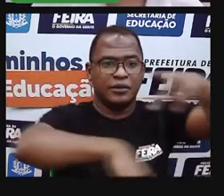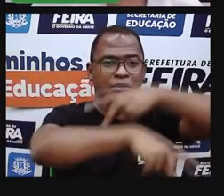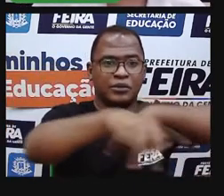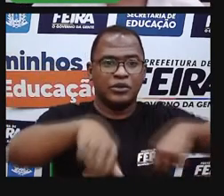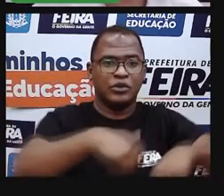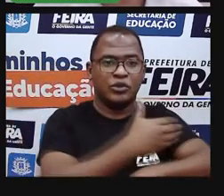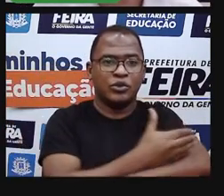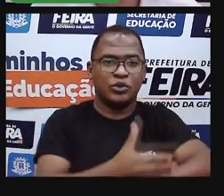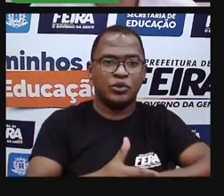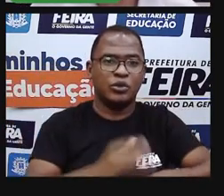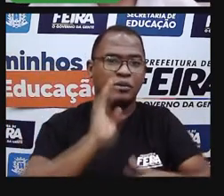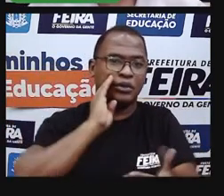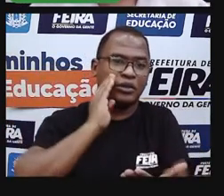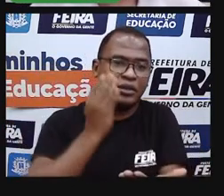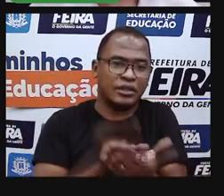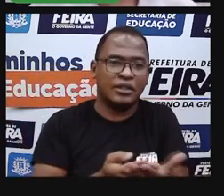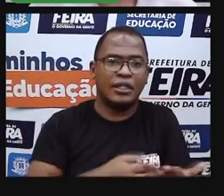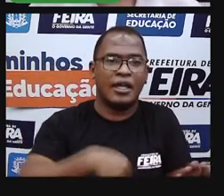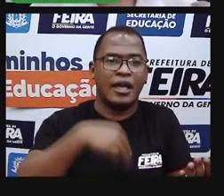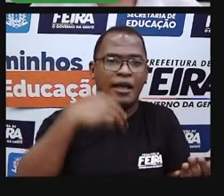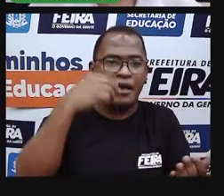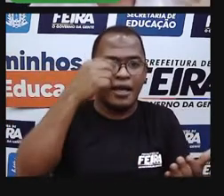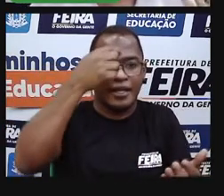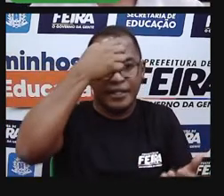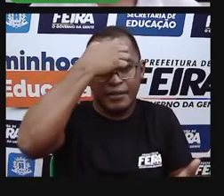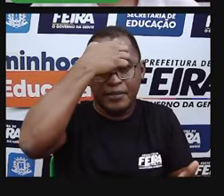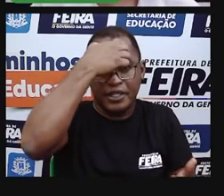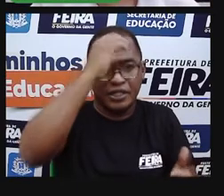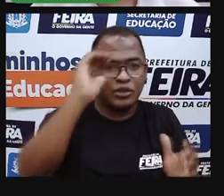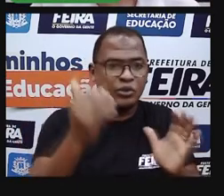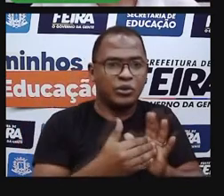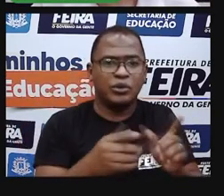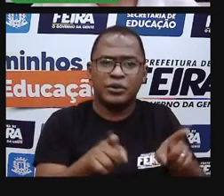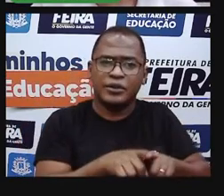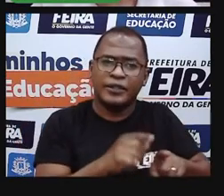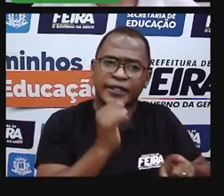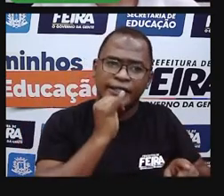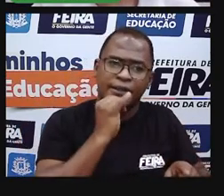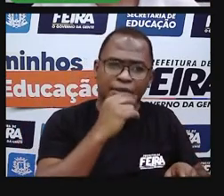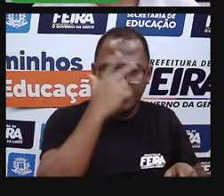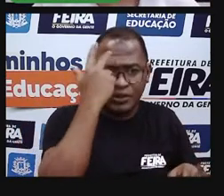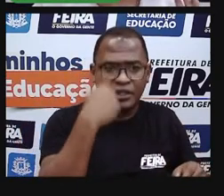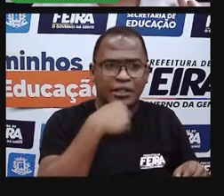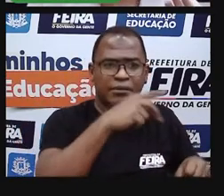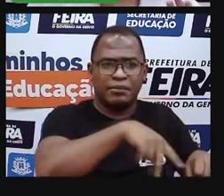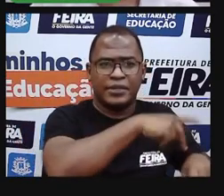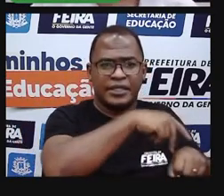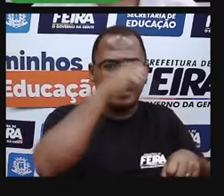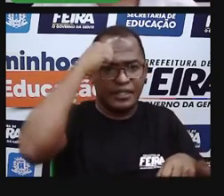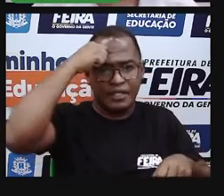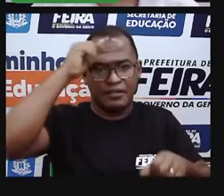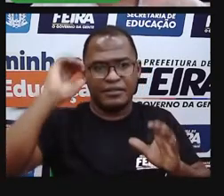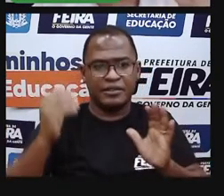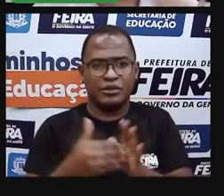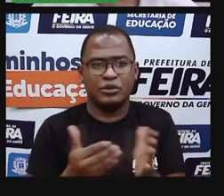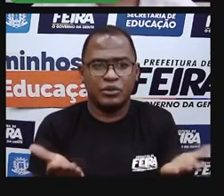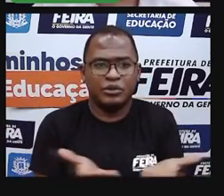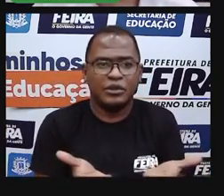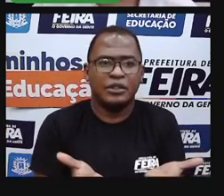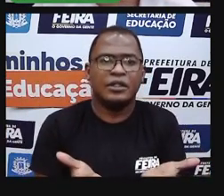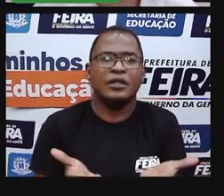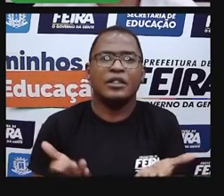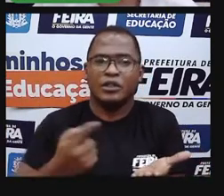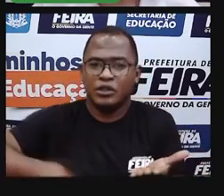das crenças, das memórias dos antigos, dos africanos. Então, as comunidades quilombolas devem ser muito